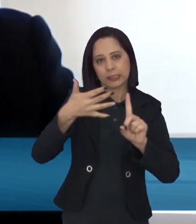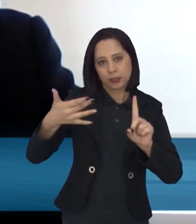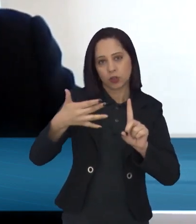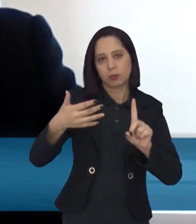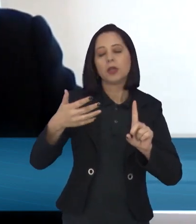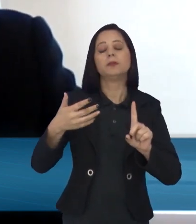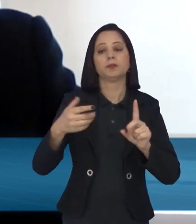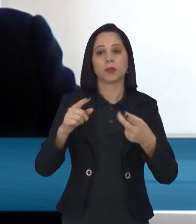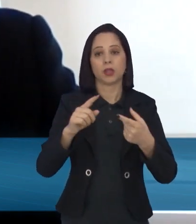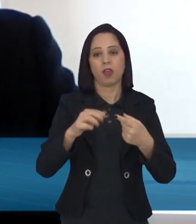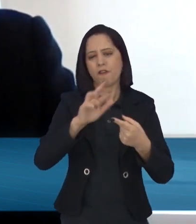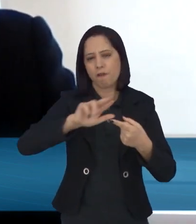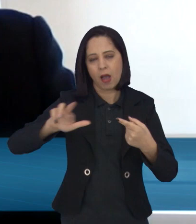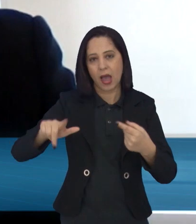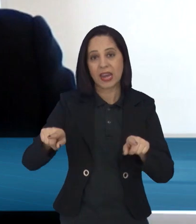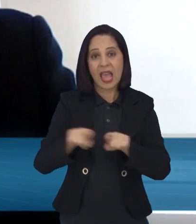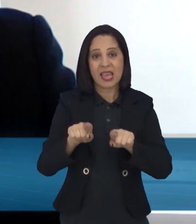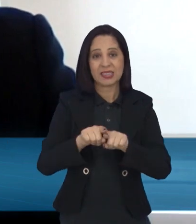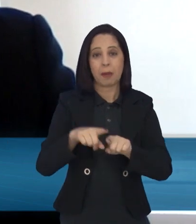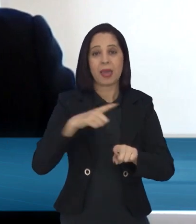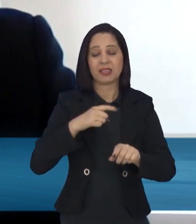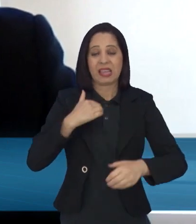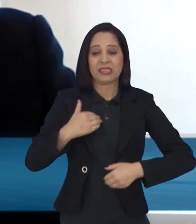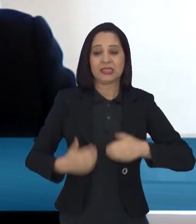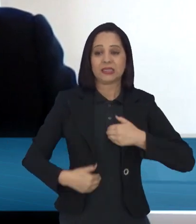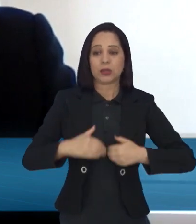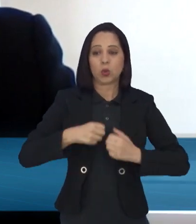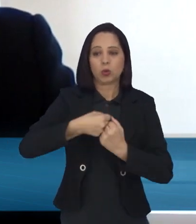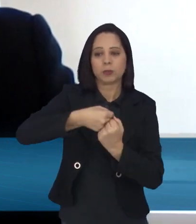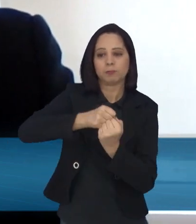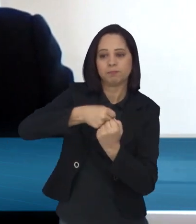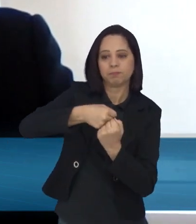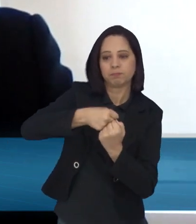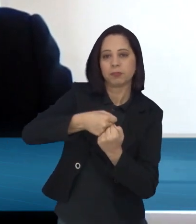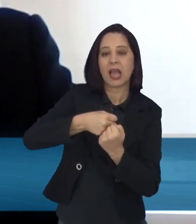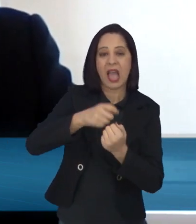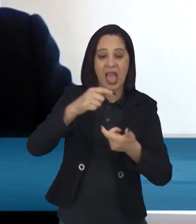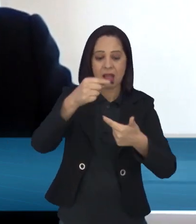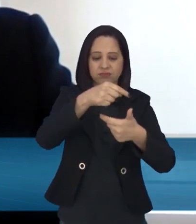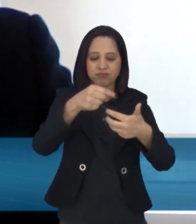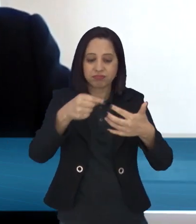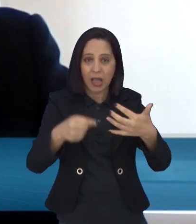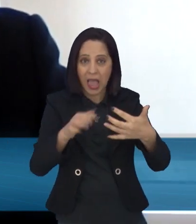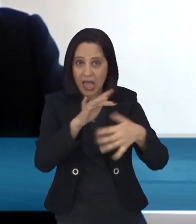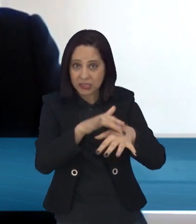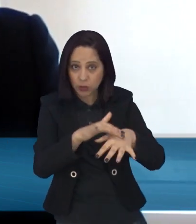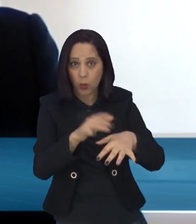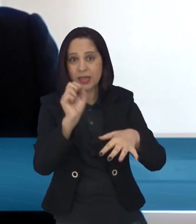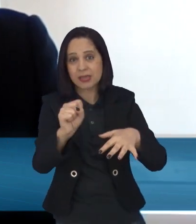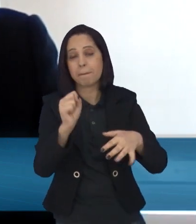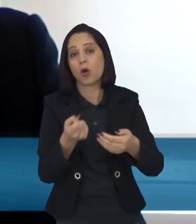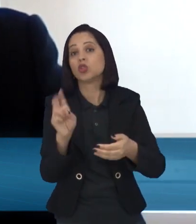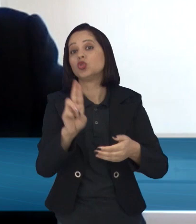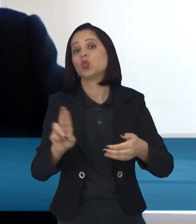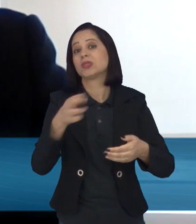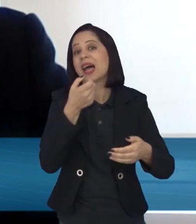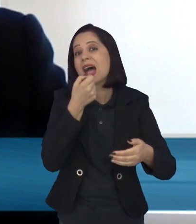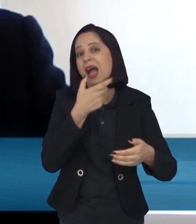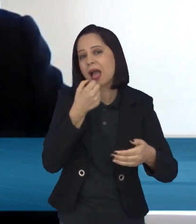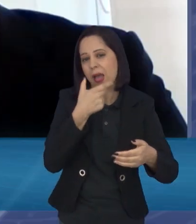e esclerose tuberosa, que já podem se beneficiar da nova lei do Estado de São Paulo.